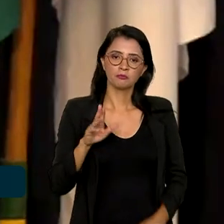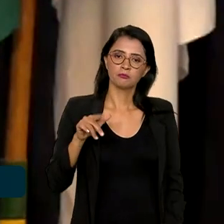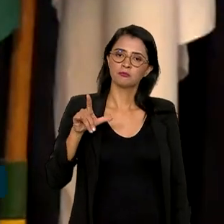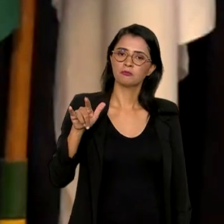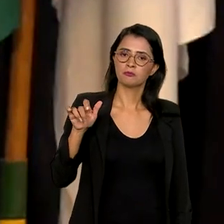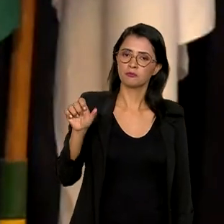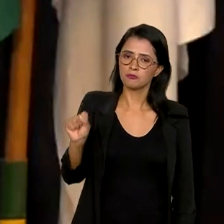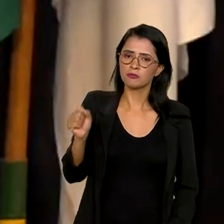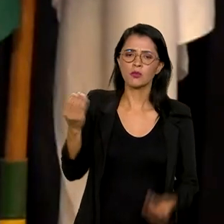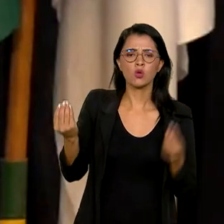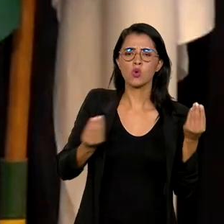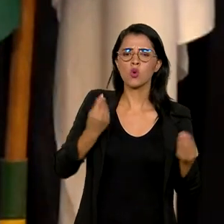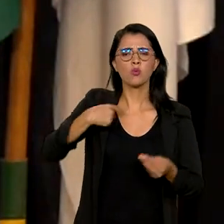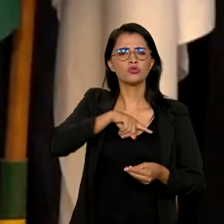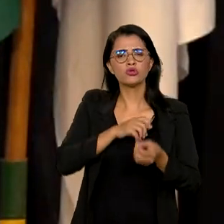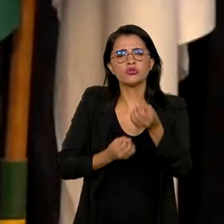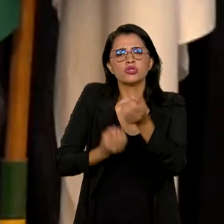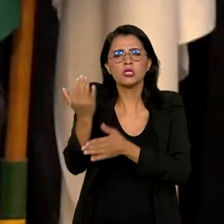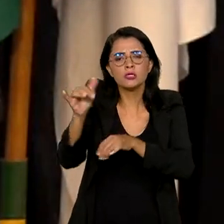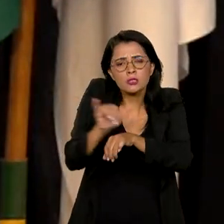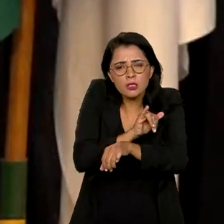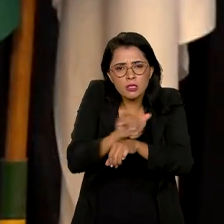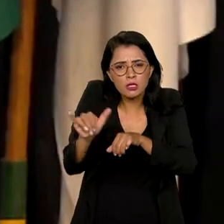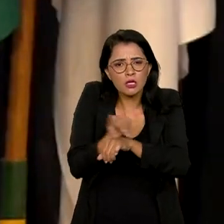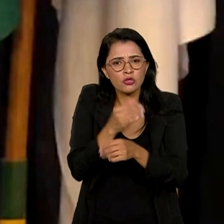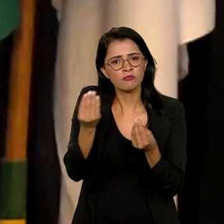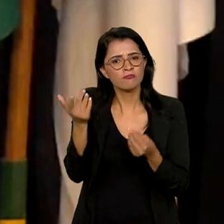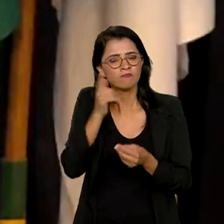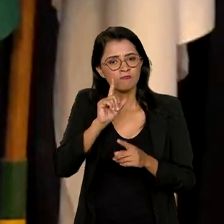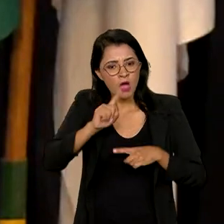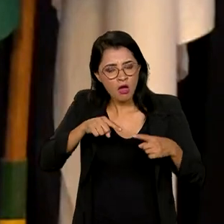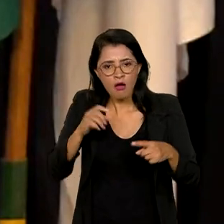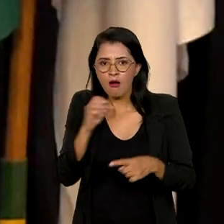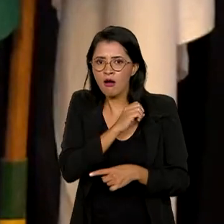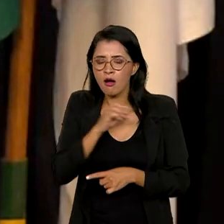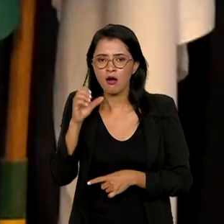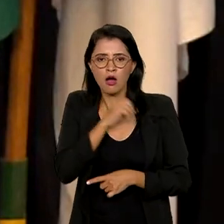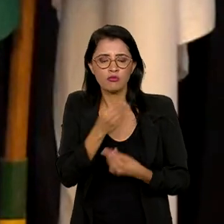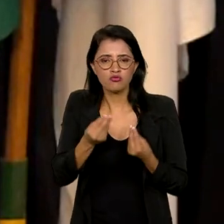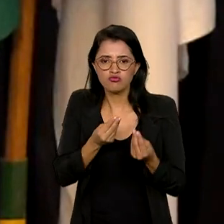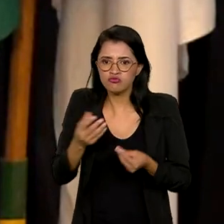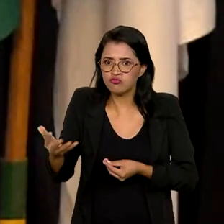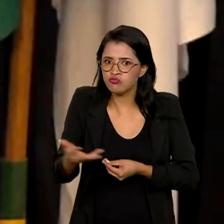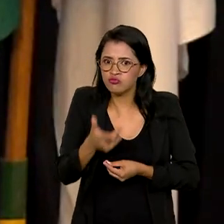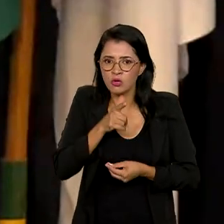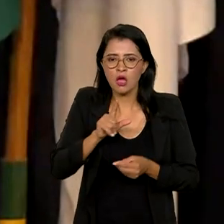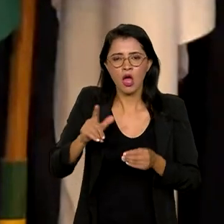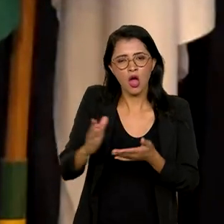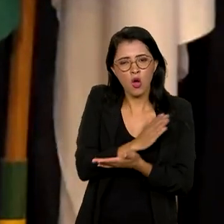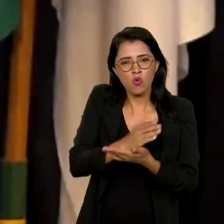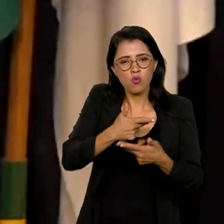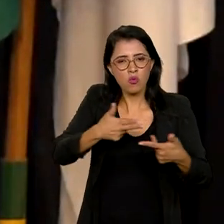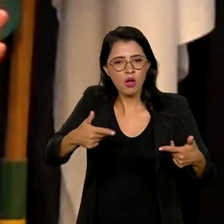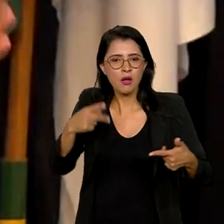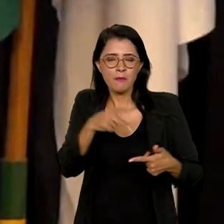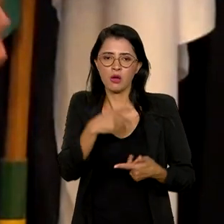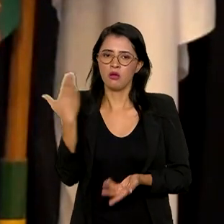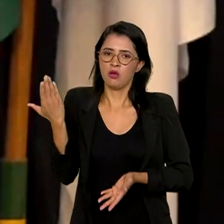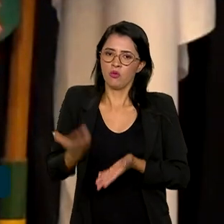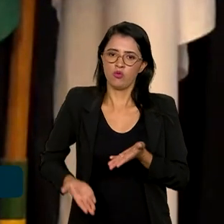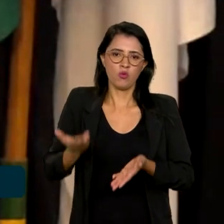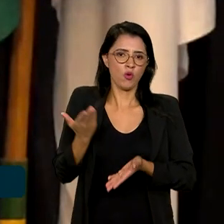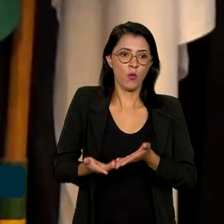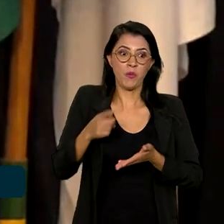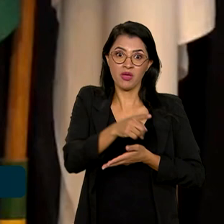ver como é que a gente constrói mecanismo para ver se a gente consegue acelerar alguns procedimentos para não perder